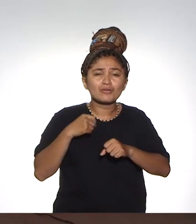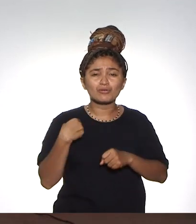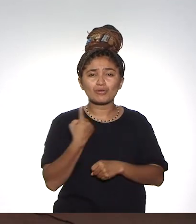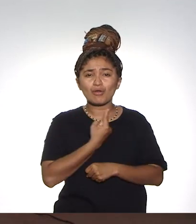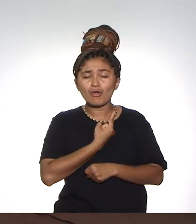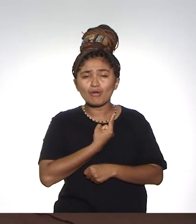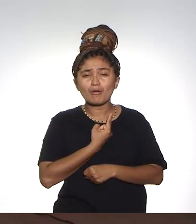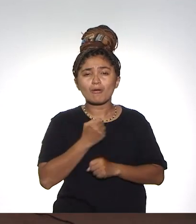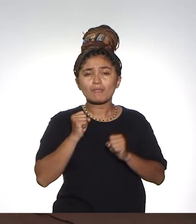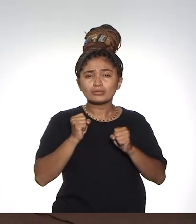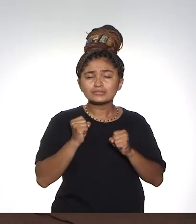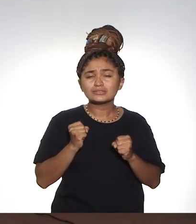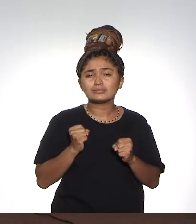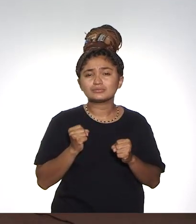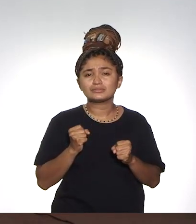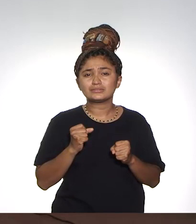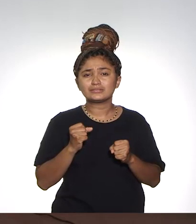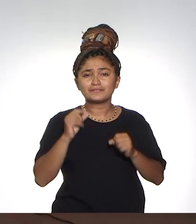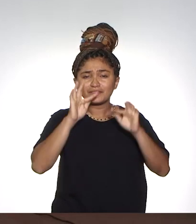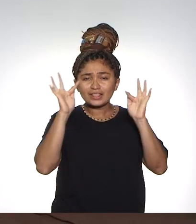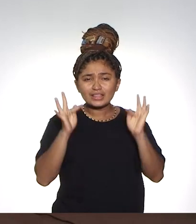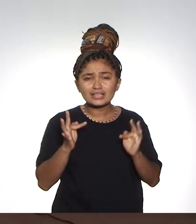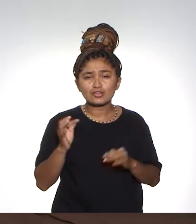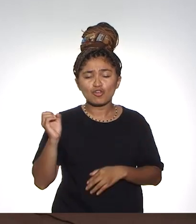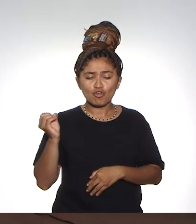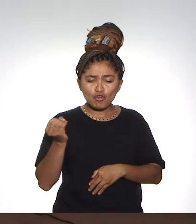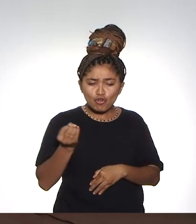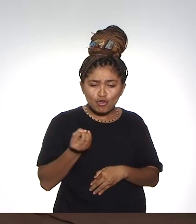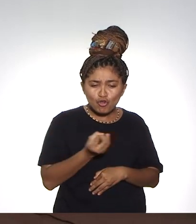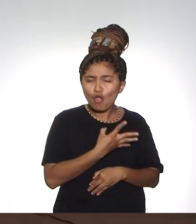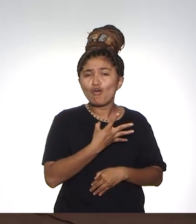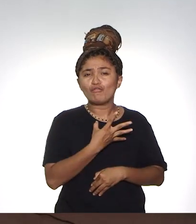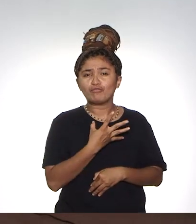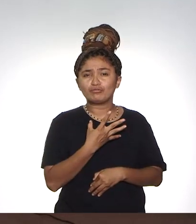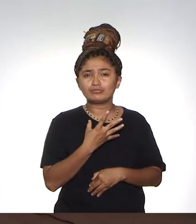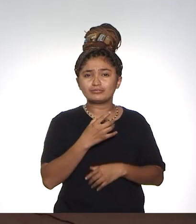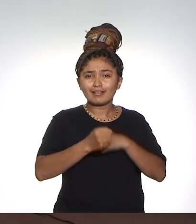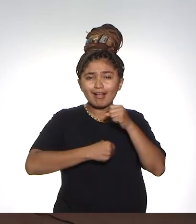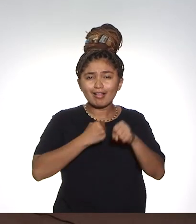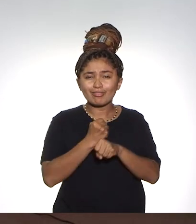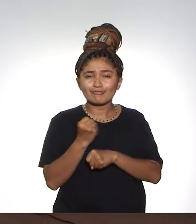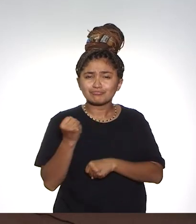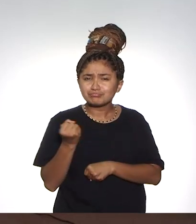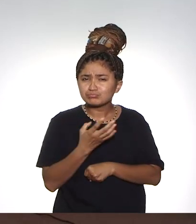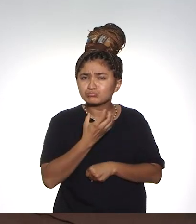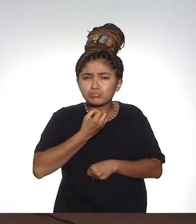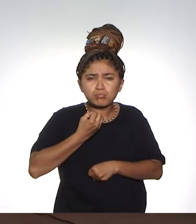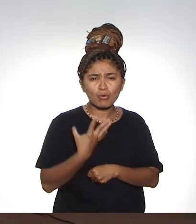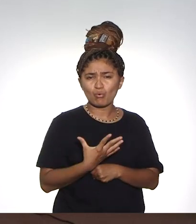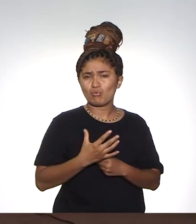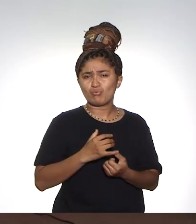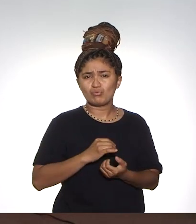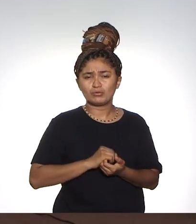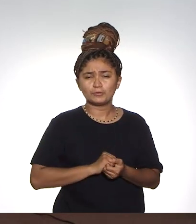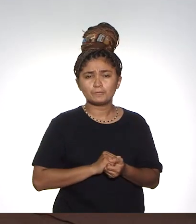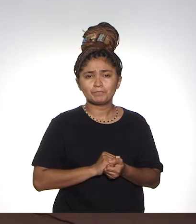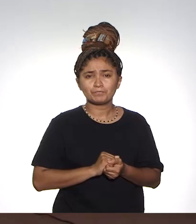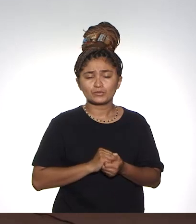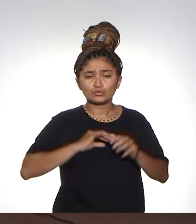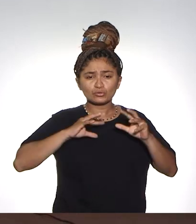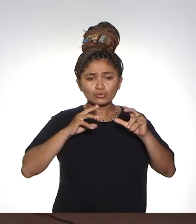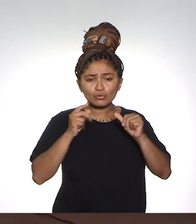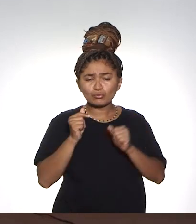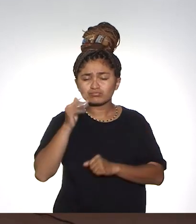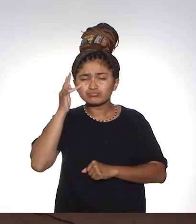e que nós possamos ter um novo ano novo. Que 2021 possa trazer todas as expectativas, toda a